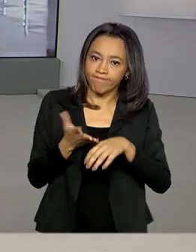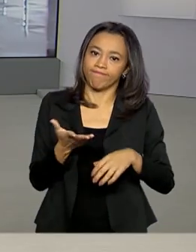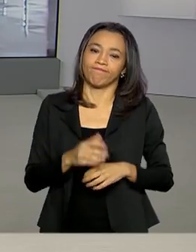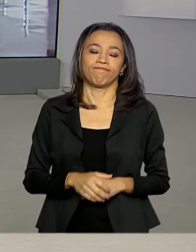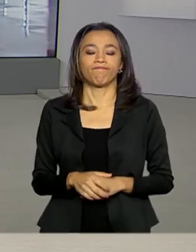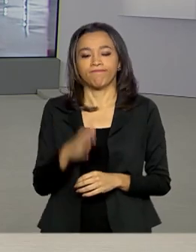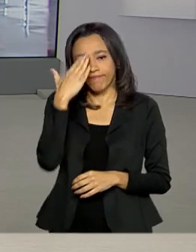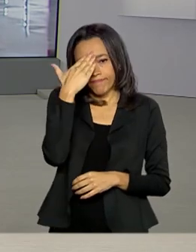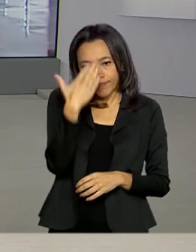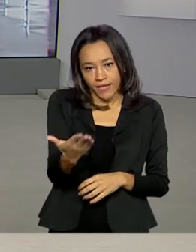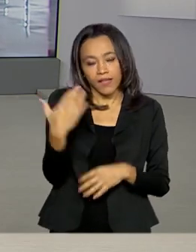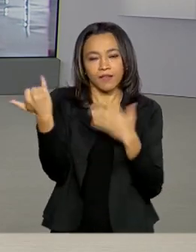Obrigada, Dani, pelas suas informações.